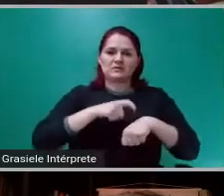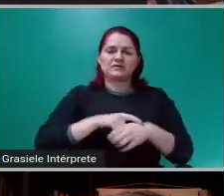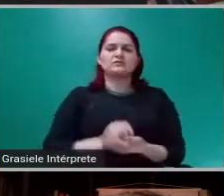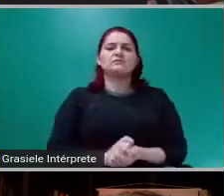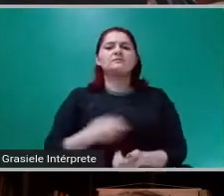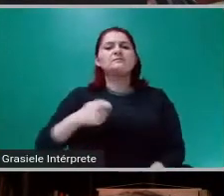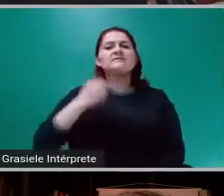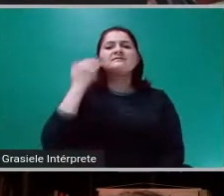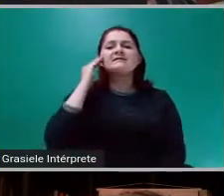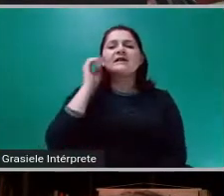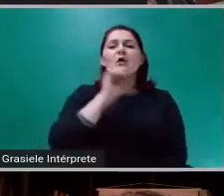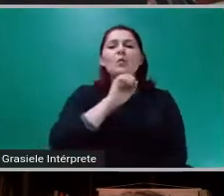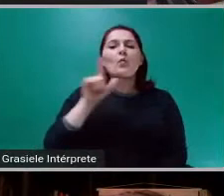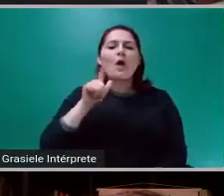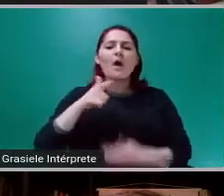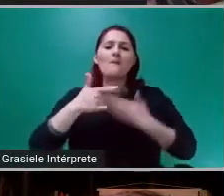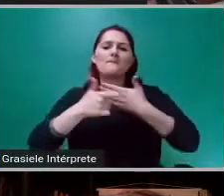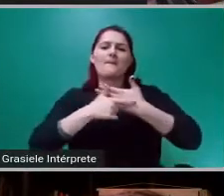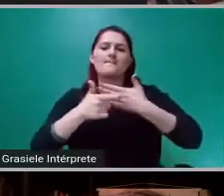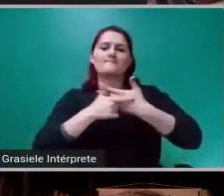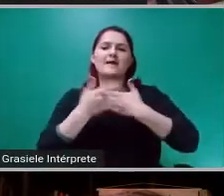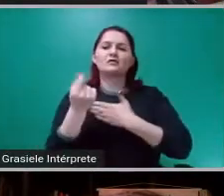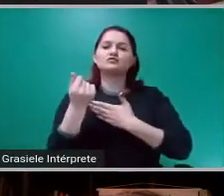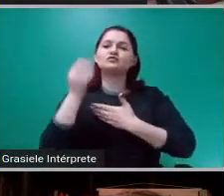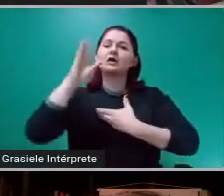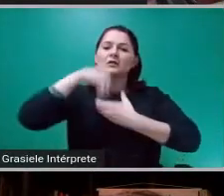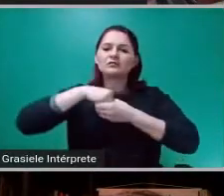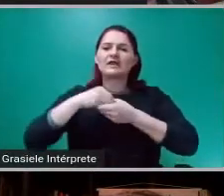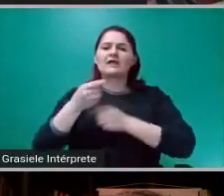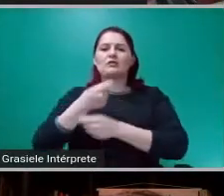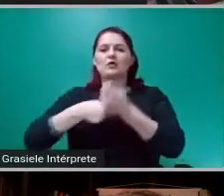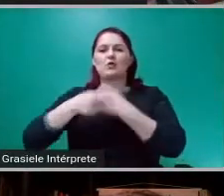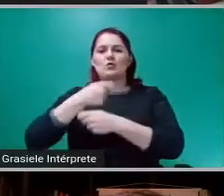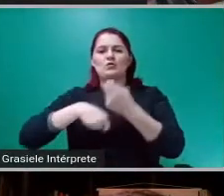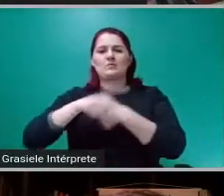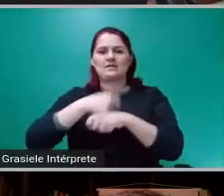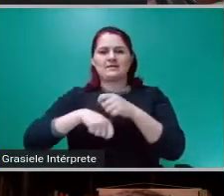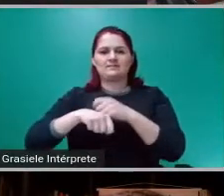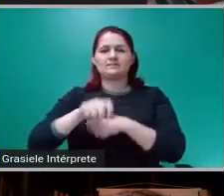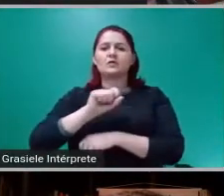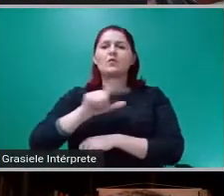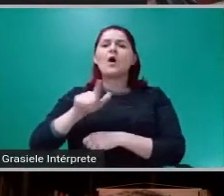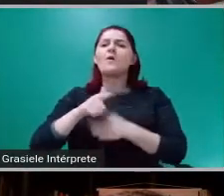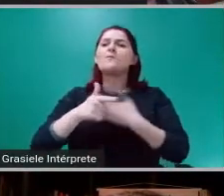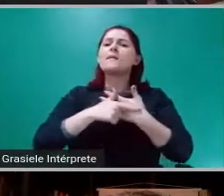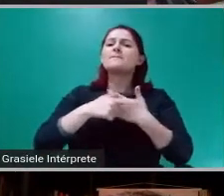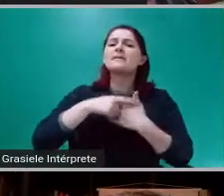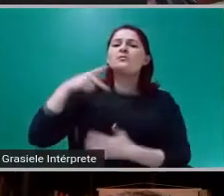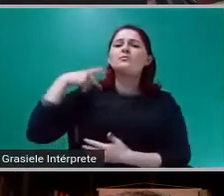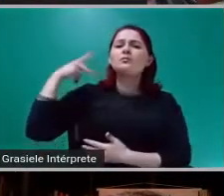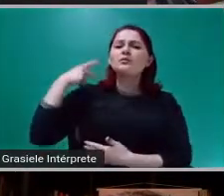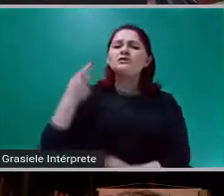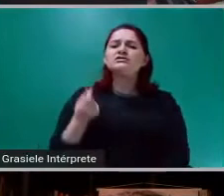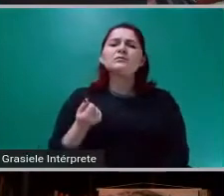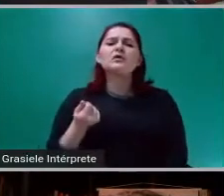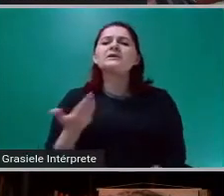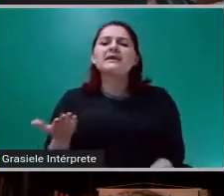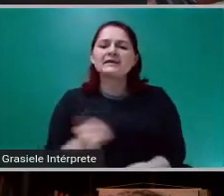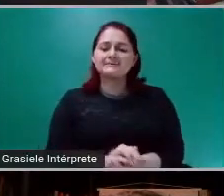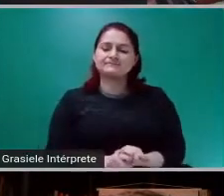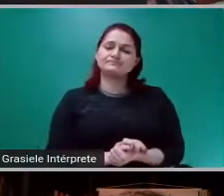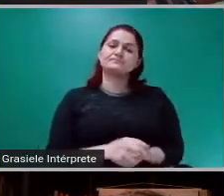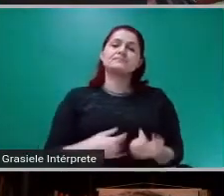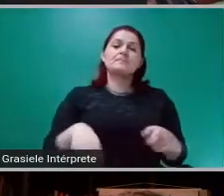da moeda na economia? Qual é a questão de fundo da política monetária? E, segundo, qual é o